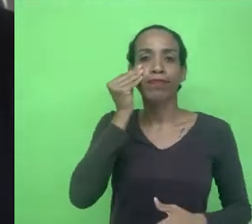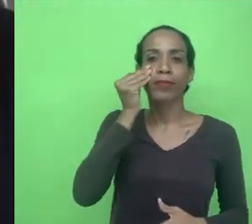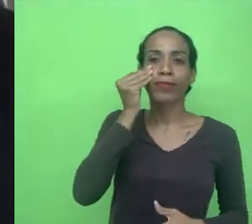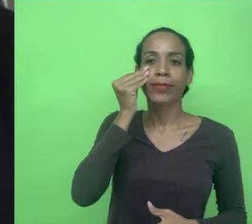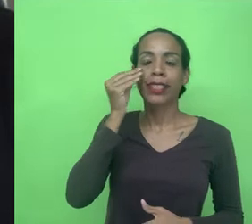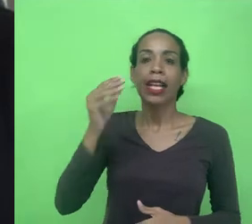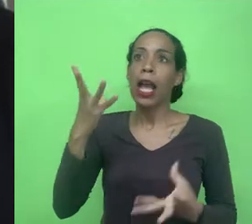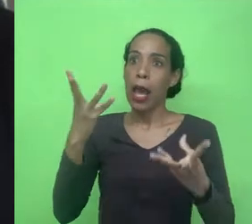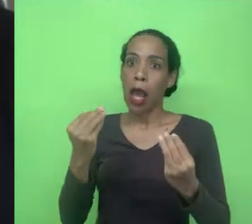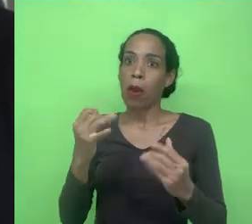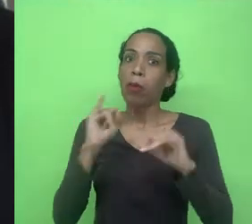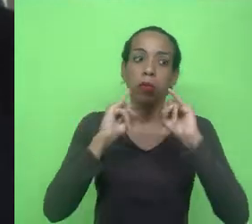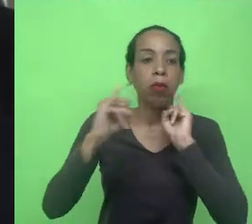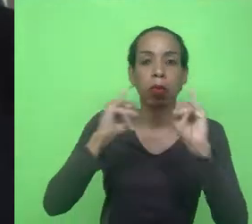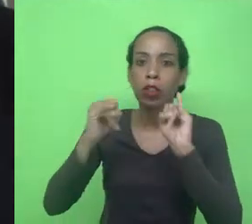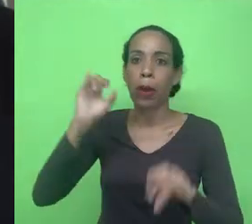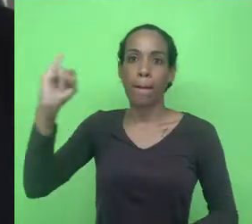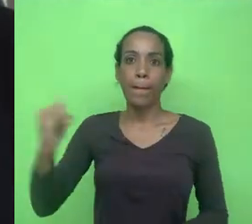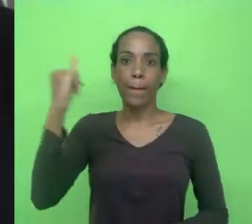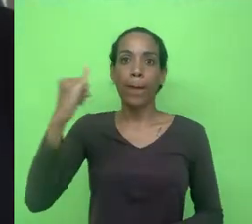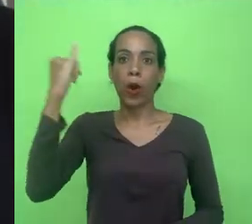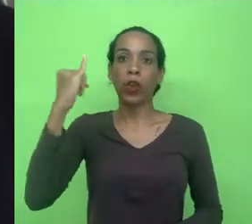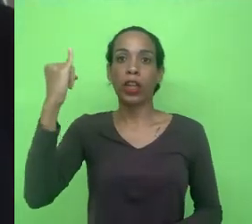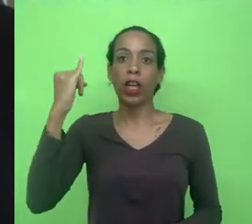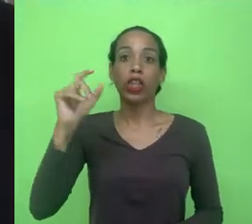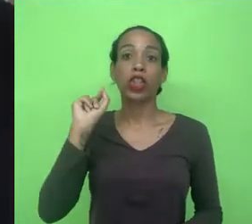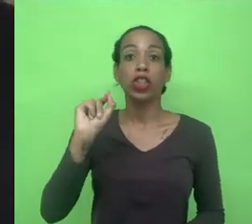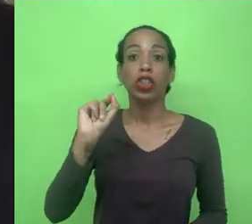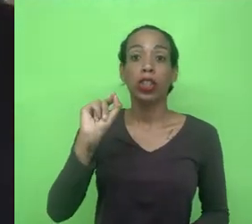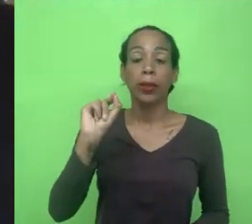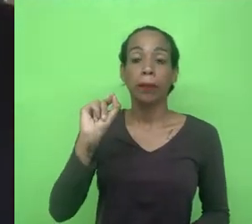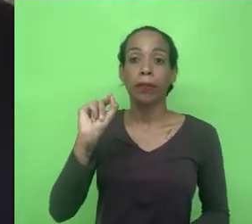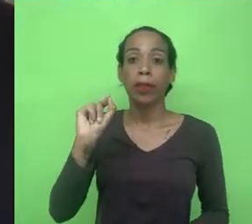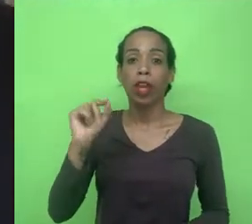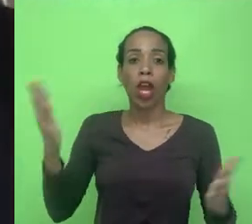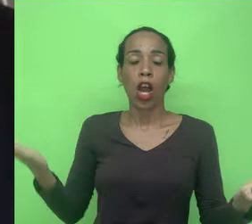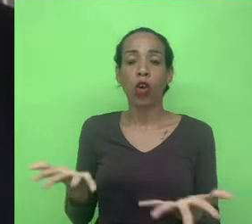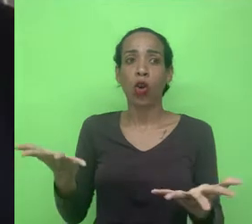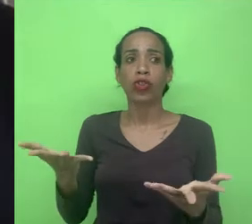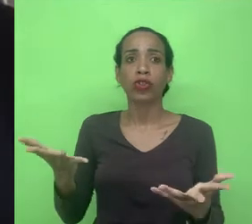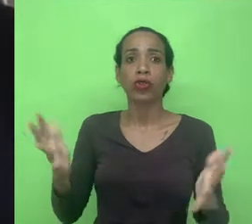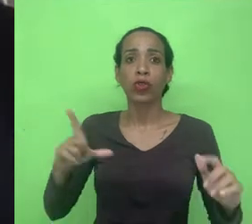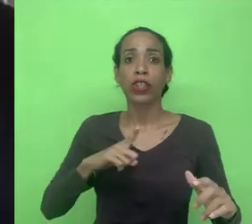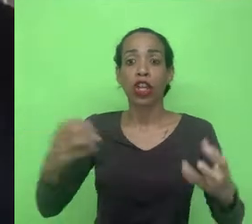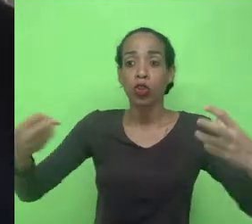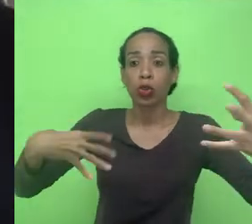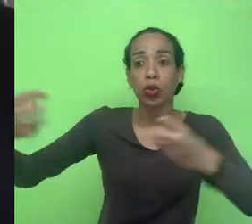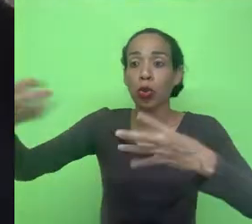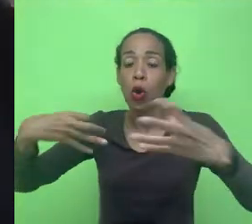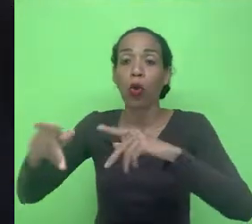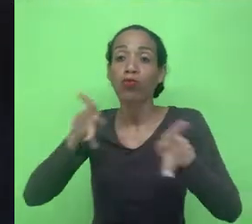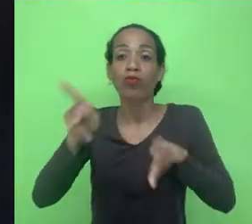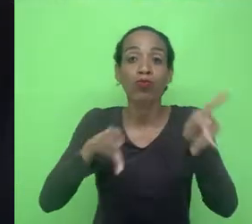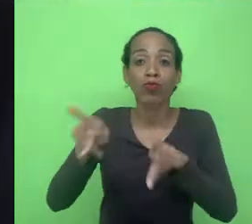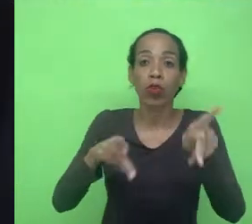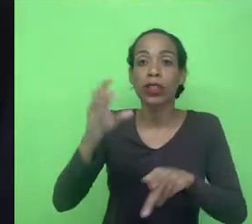importantíssimas, até para motivar nesse clima de inovação que a gente está, nesses projetos do